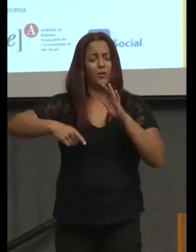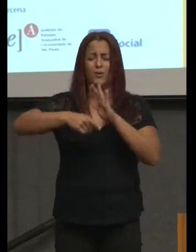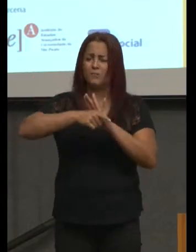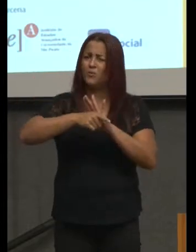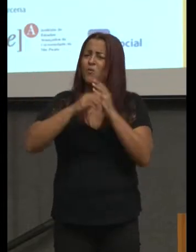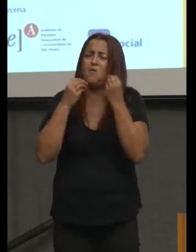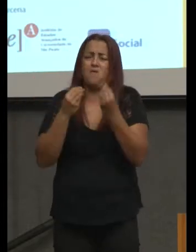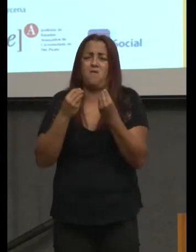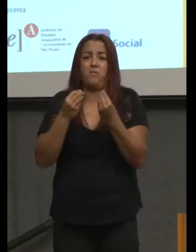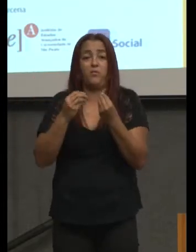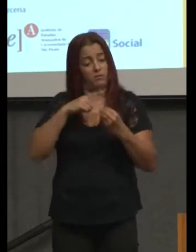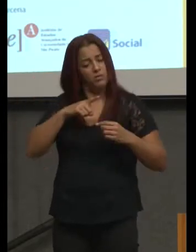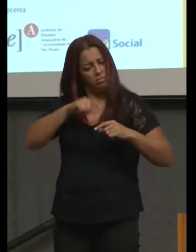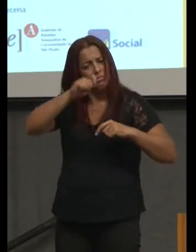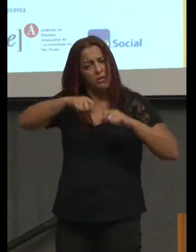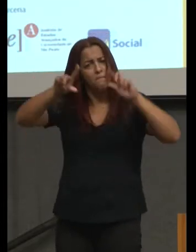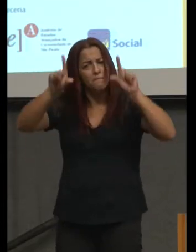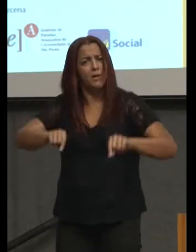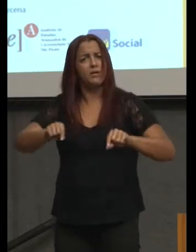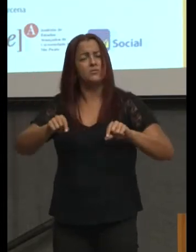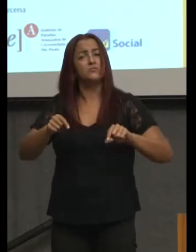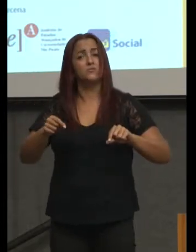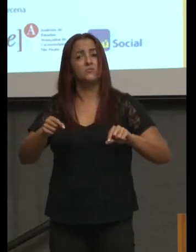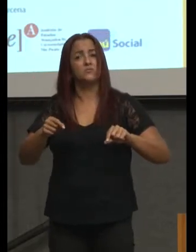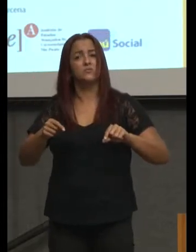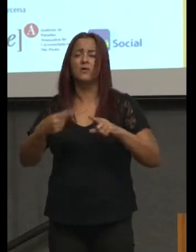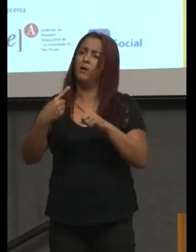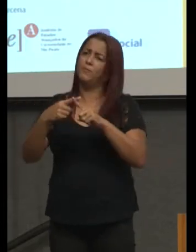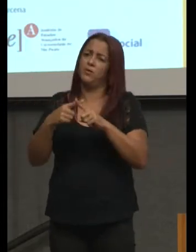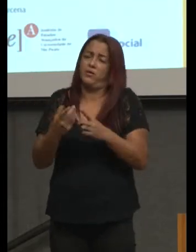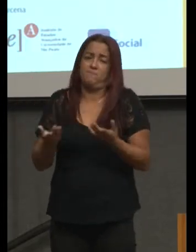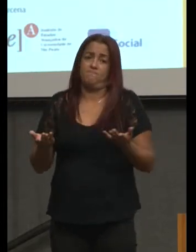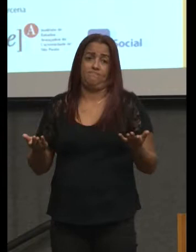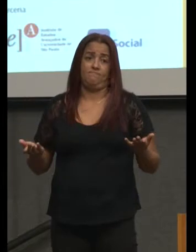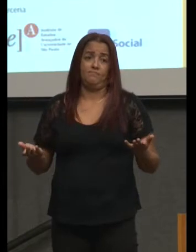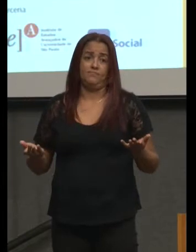podiam ser menos essas... Agora,